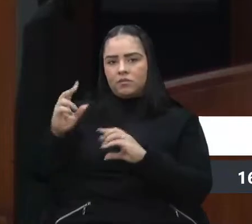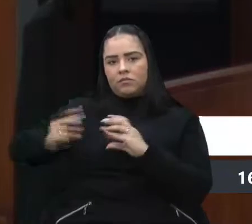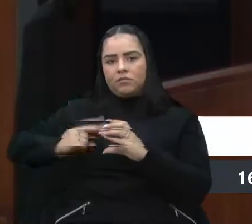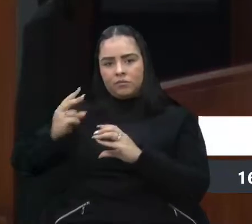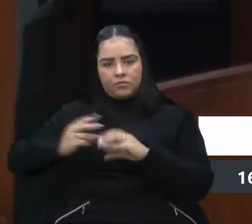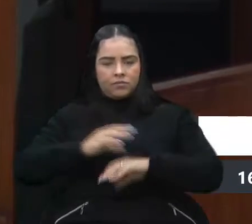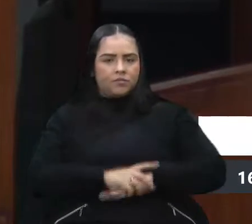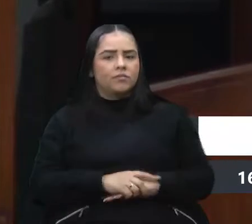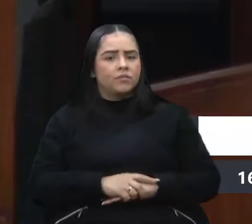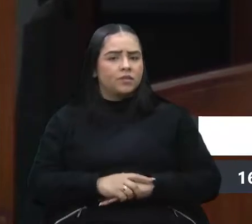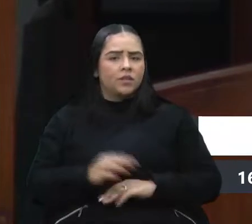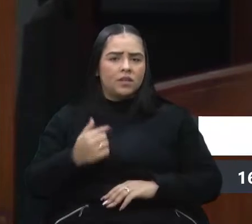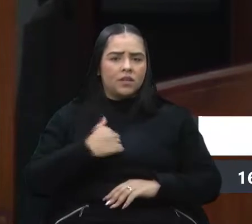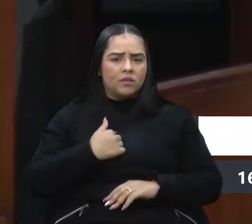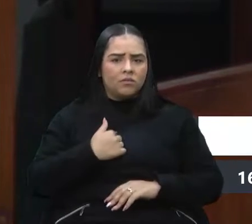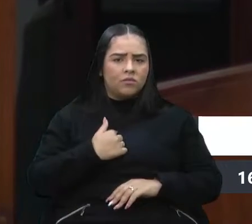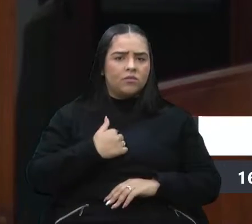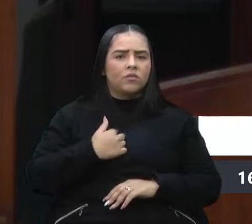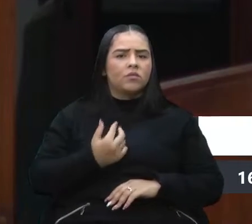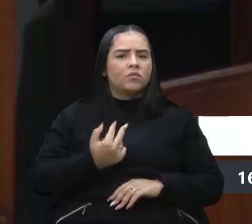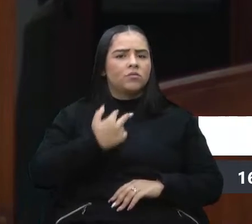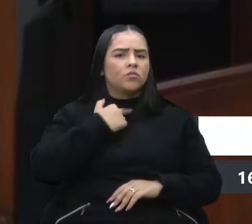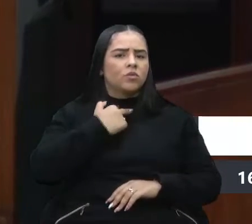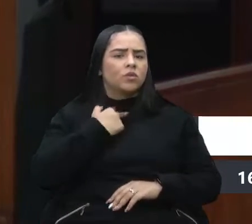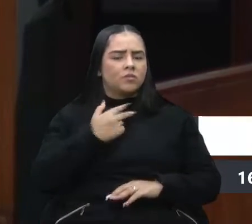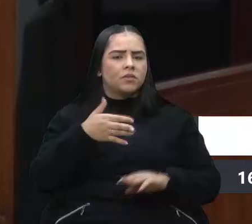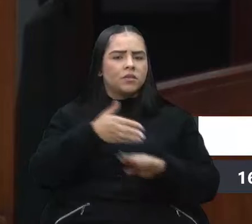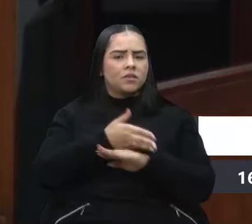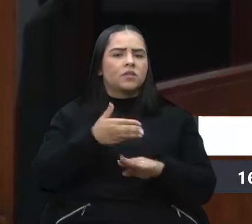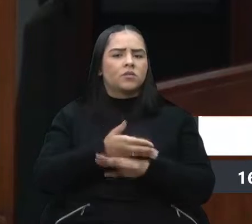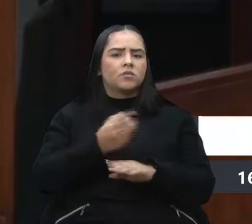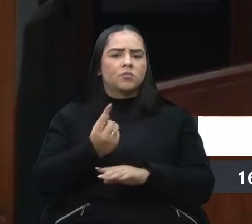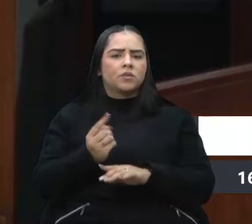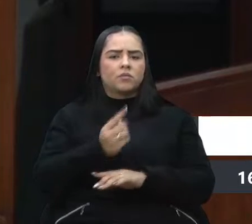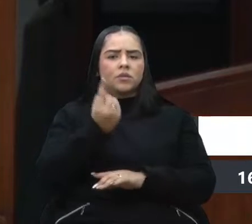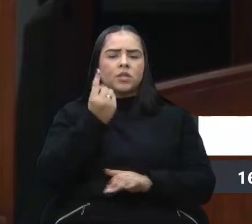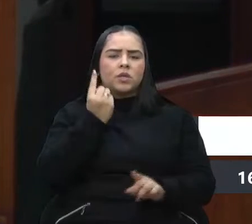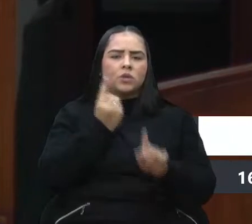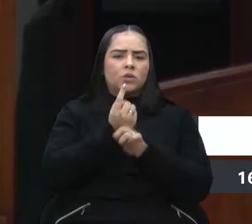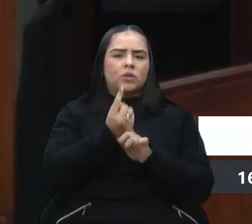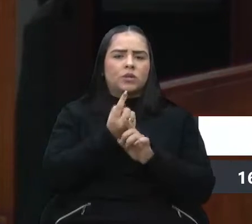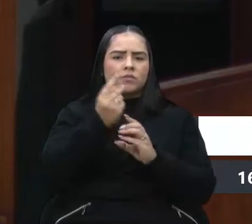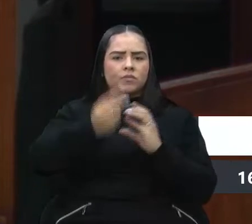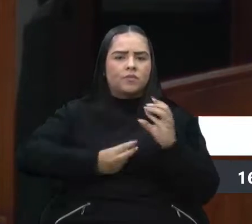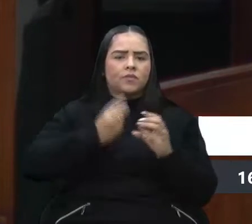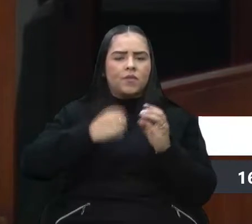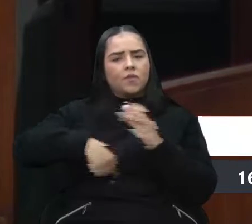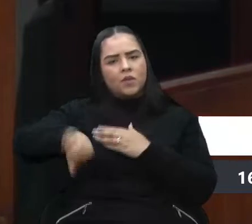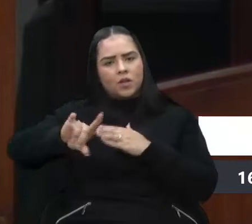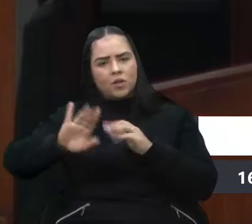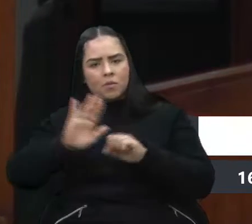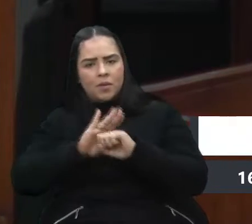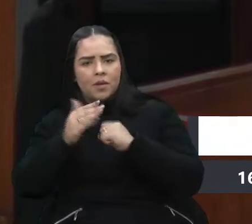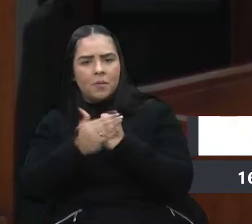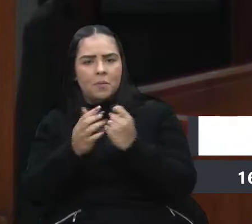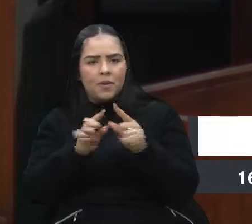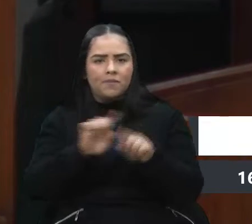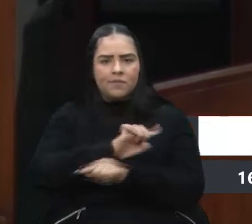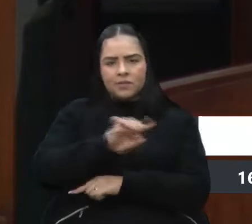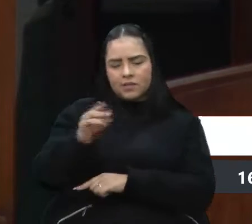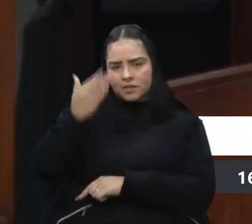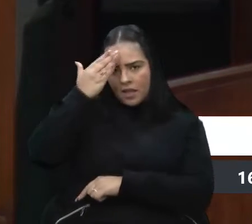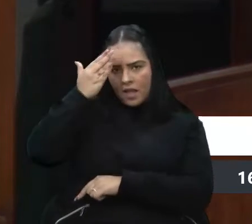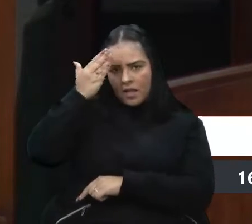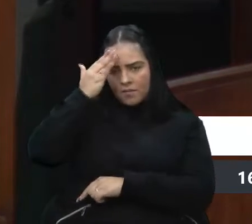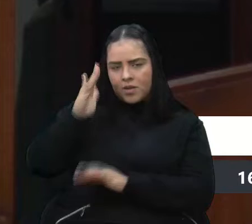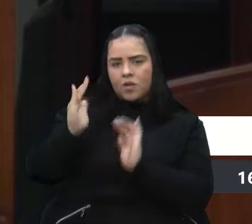Não pude comparecer no primeiro encontro Câmara vai aos bairros, e é de conhecimento e de grande parte